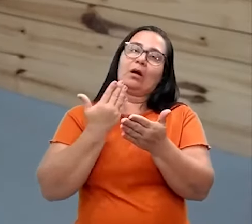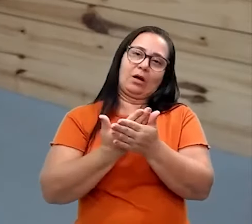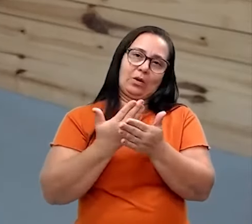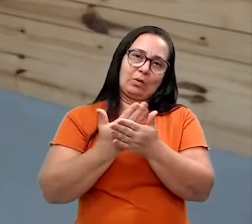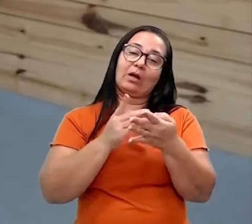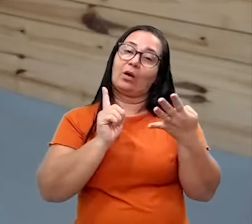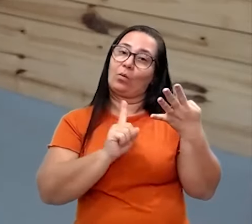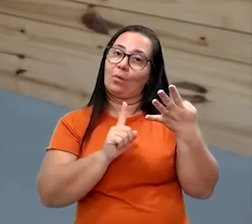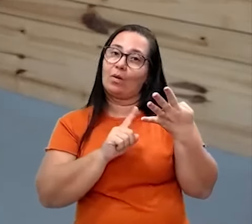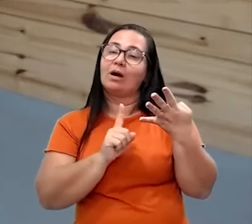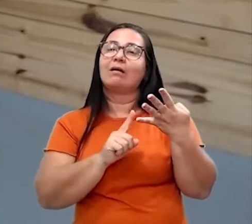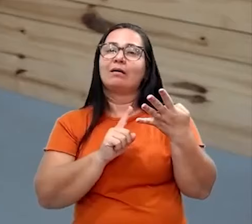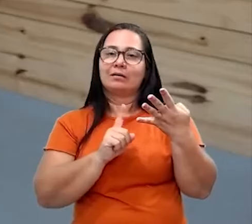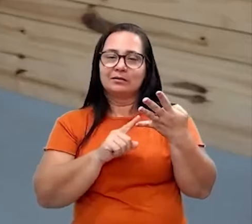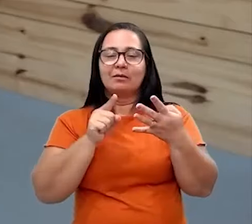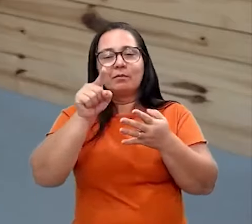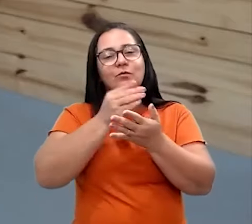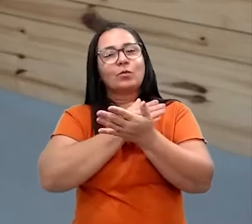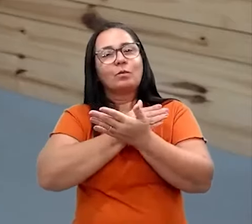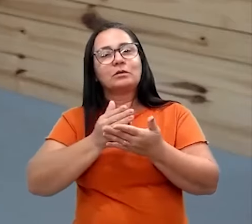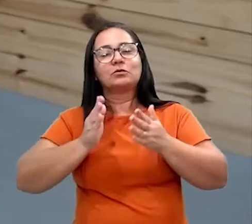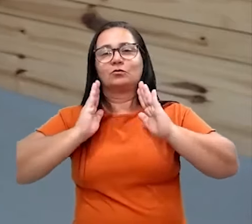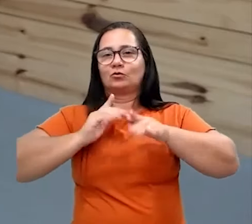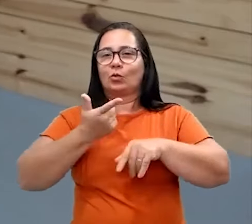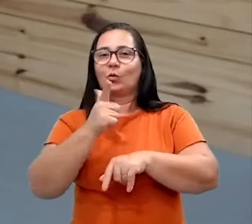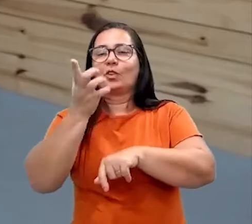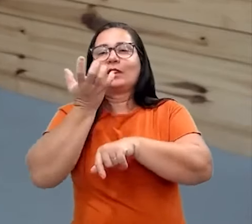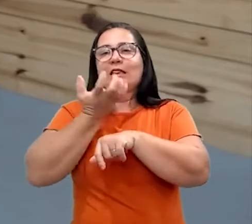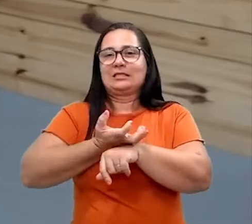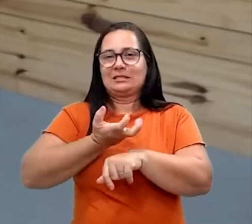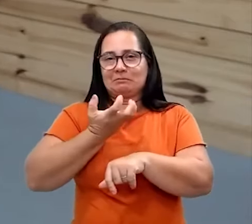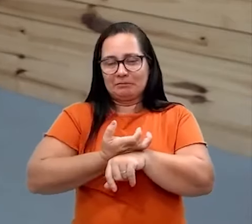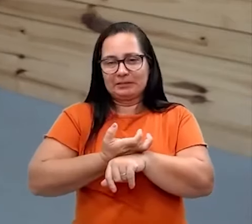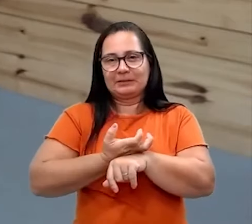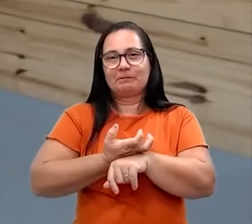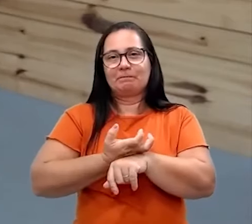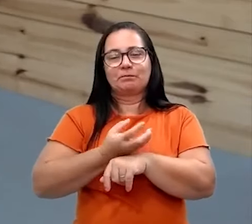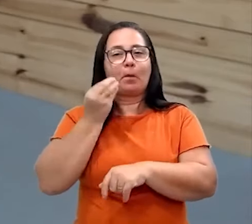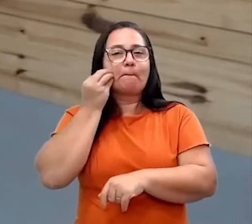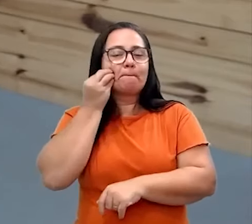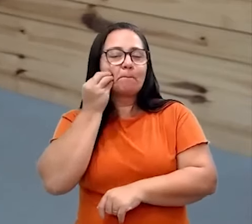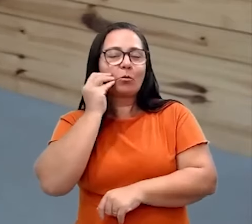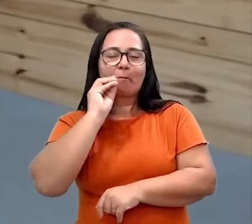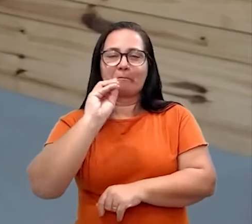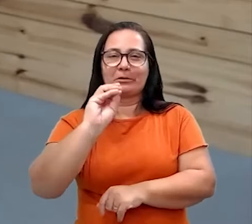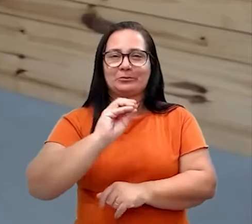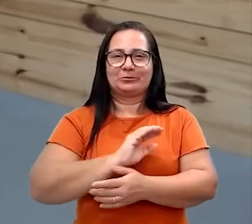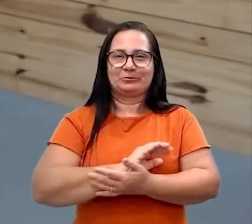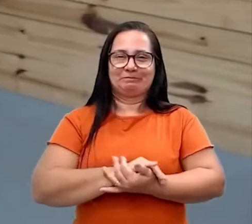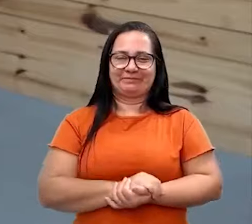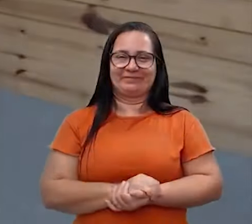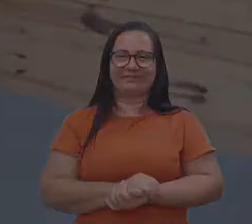a quarta aula, para vocês já começarem uma outra disciplina. Um beijo bem grande para vocês.